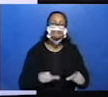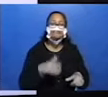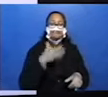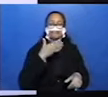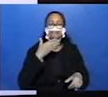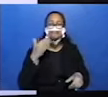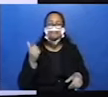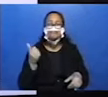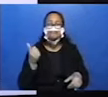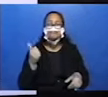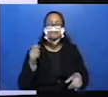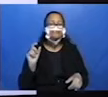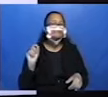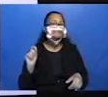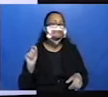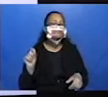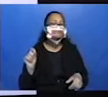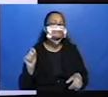E aí?